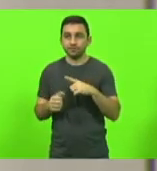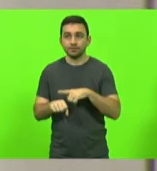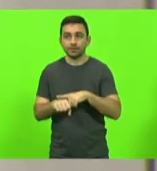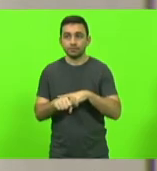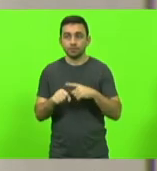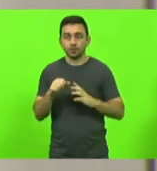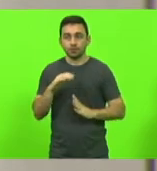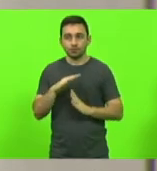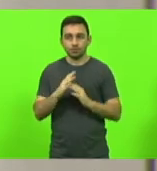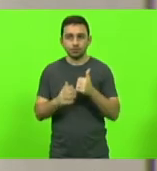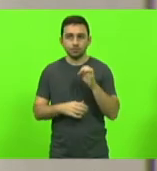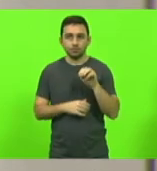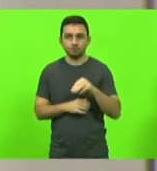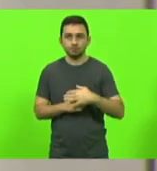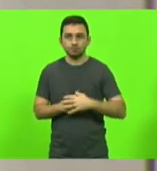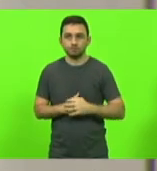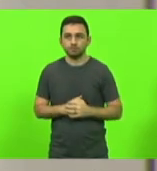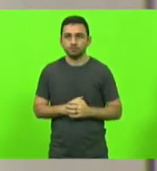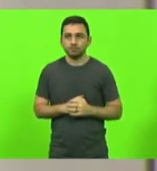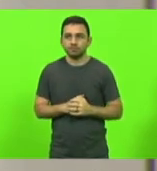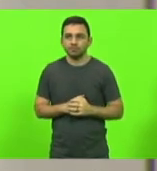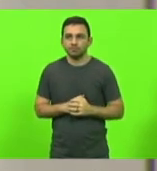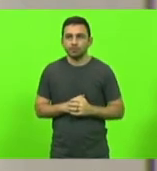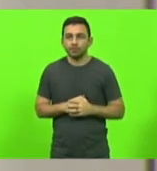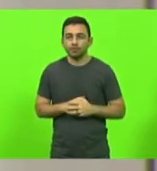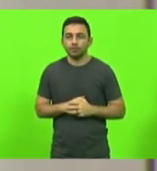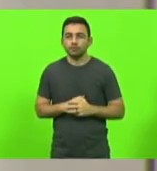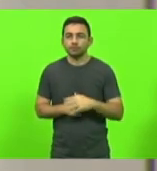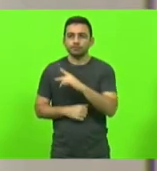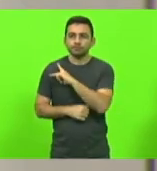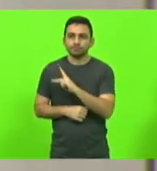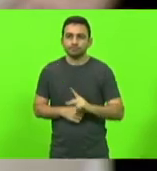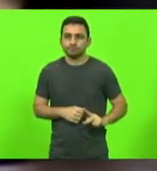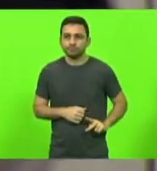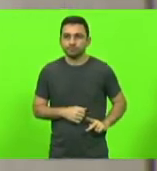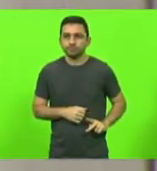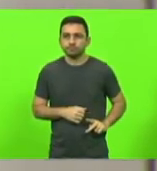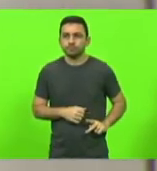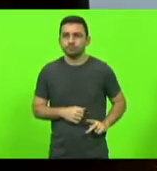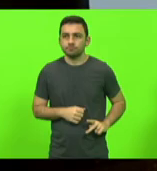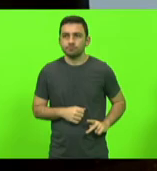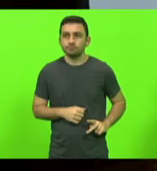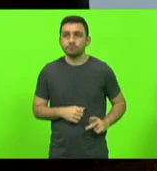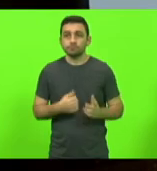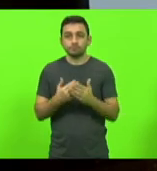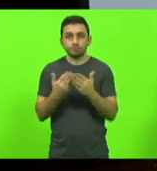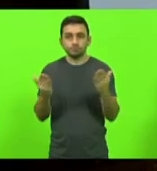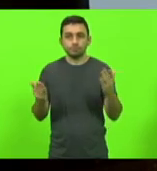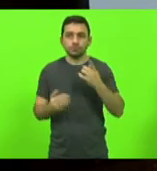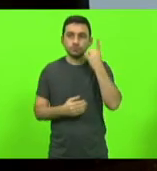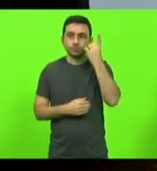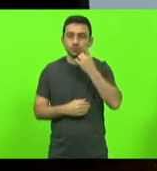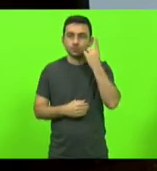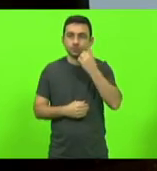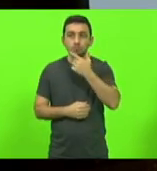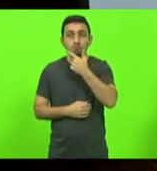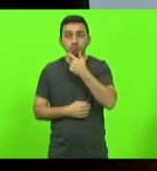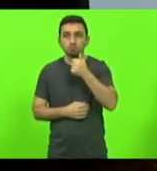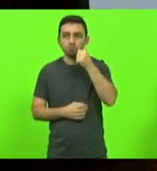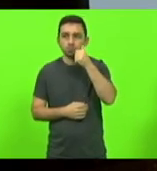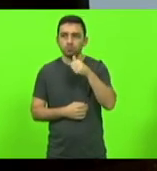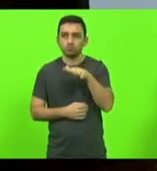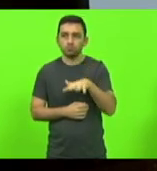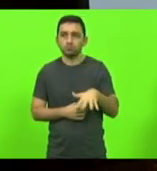minutos, deputado. Senhor presidente, senhores deputados, deputadas,